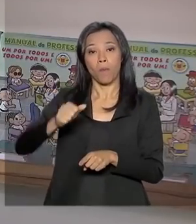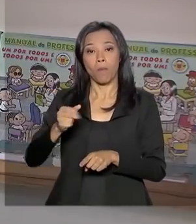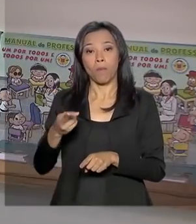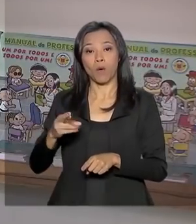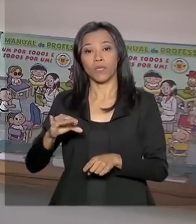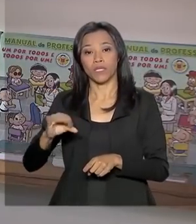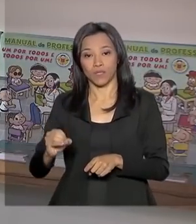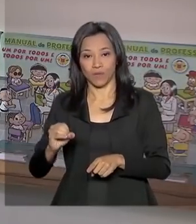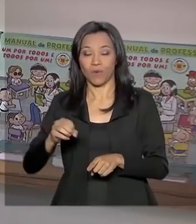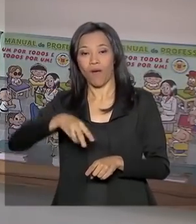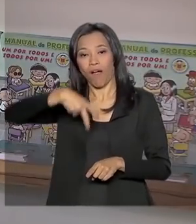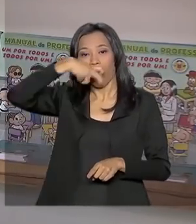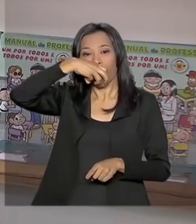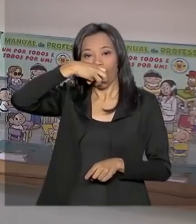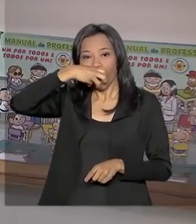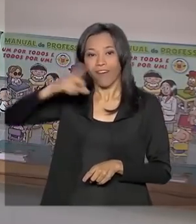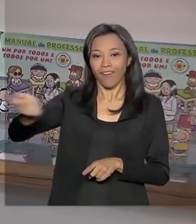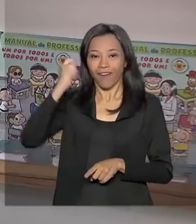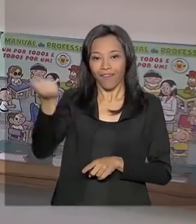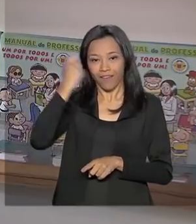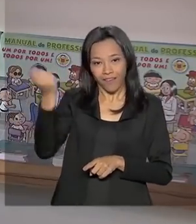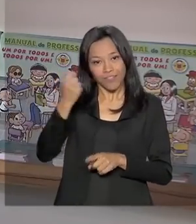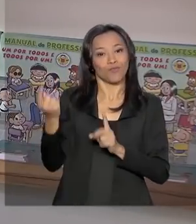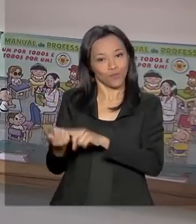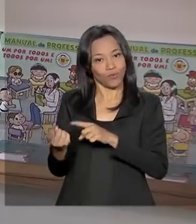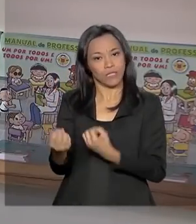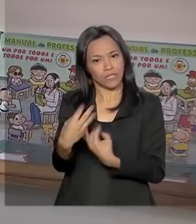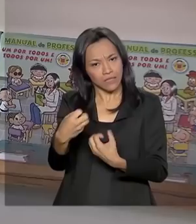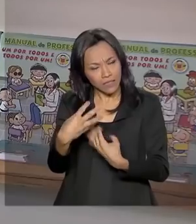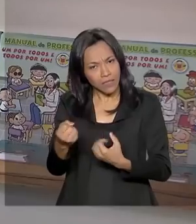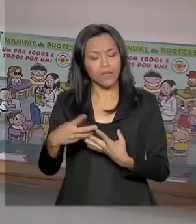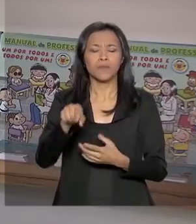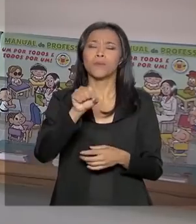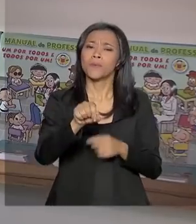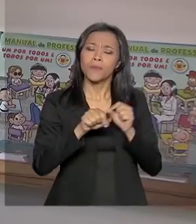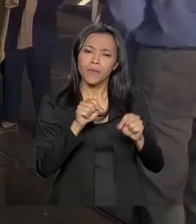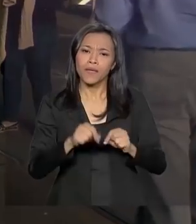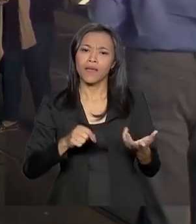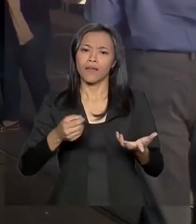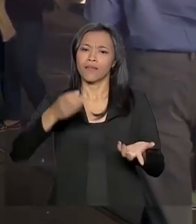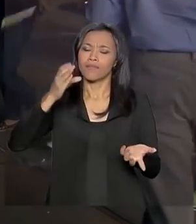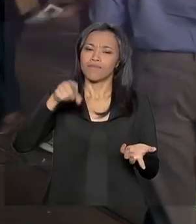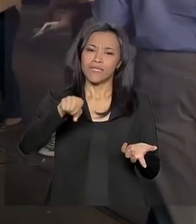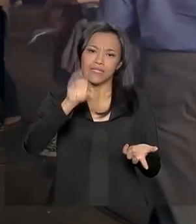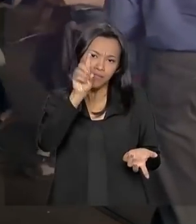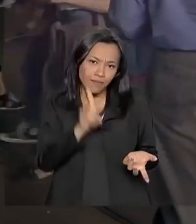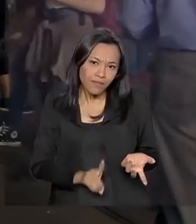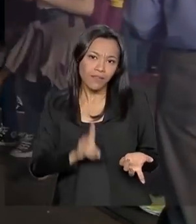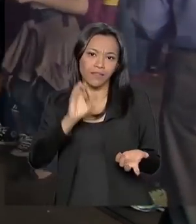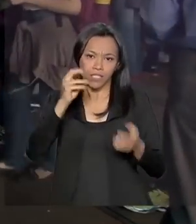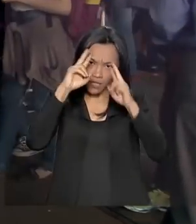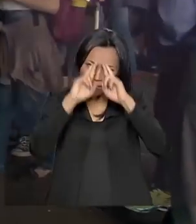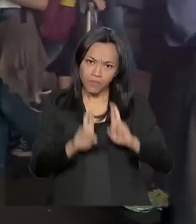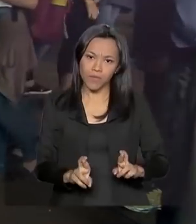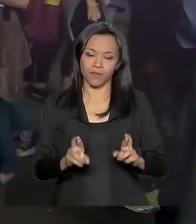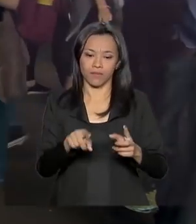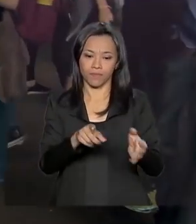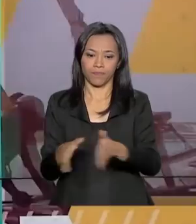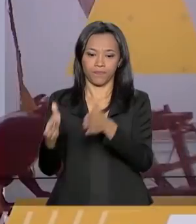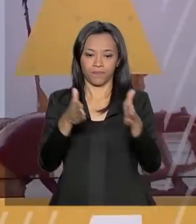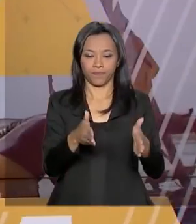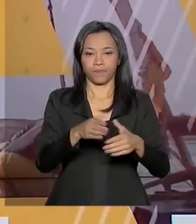aprendem brincando sobre temas como inclusão, democracia e respeito. Vou querer combater essas coisas erradas.